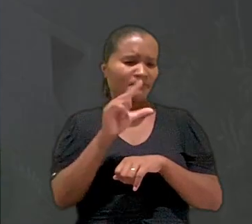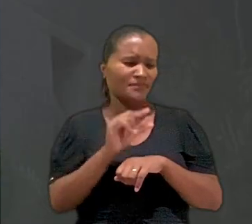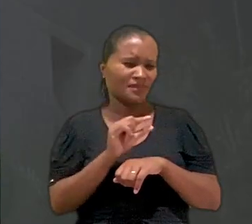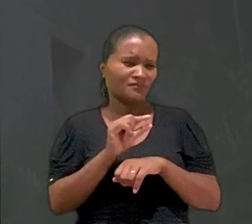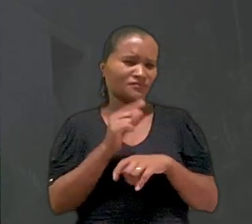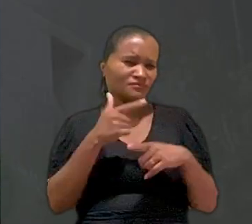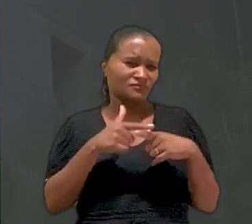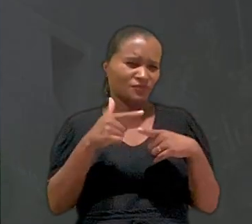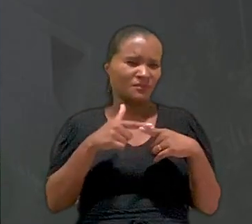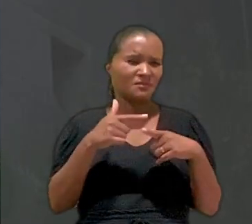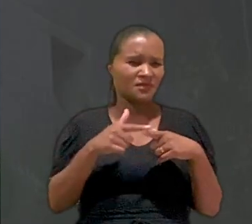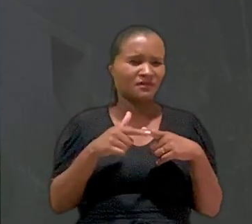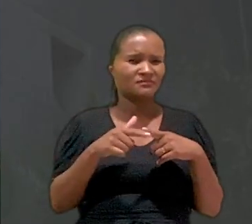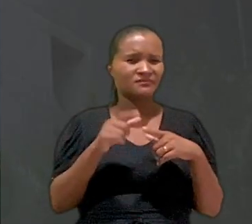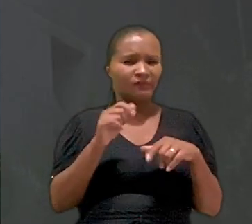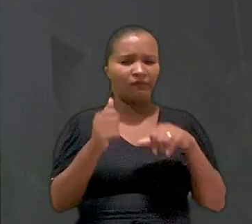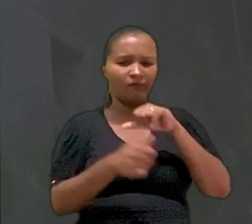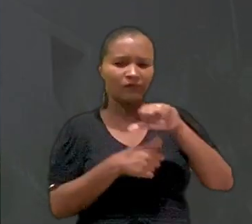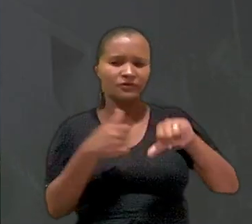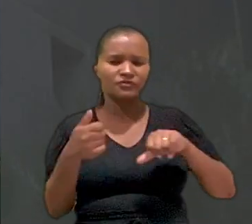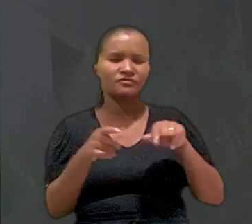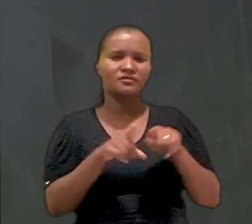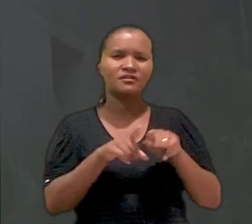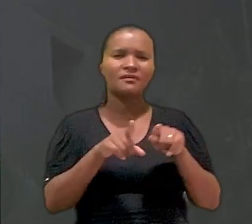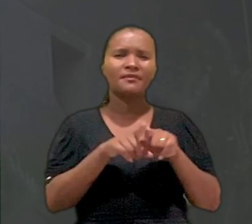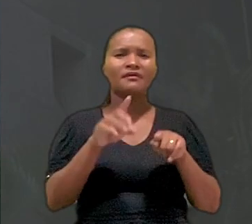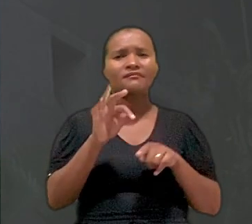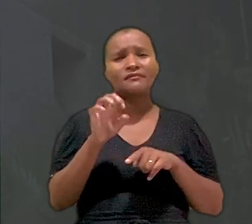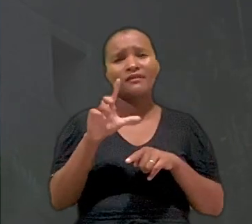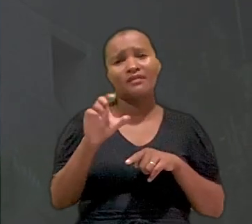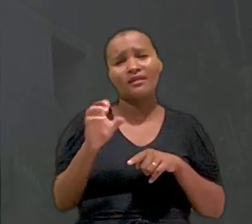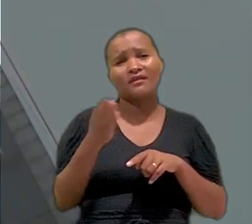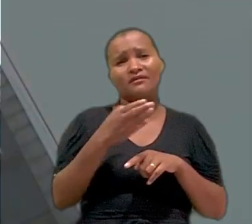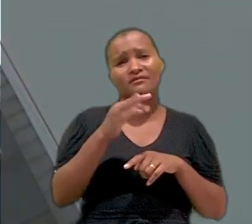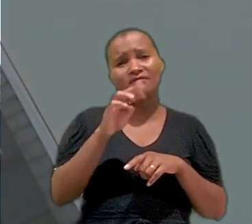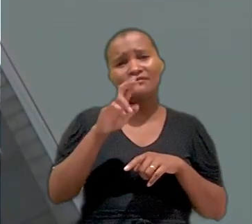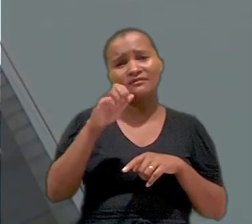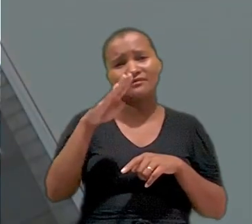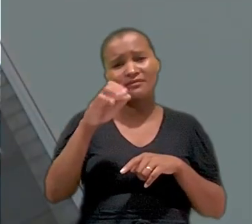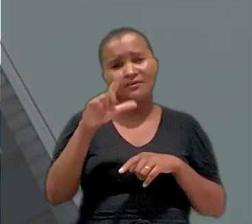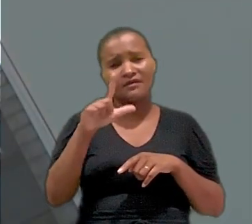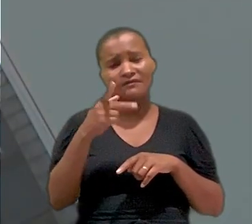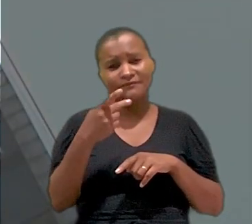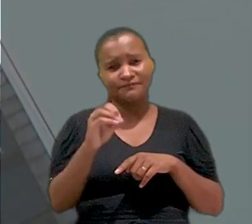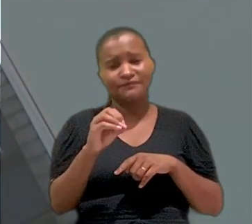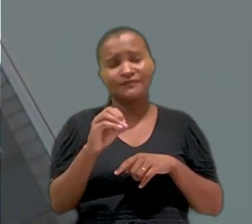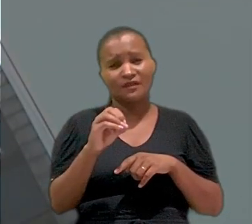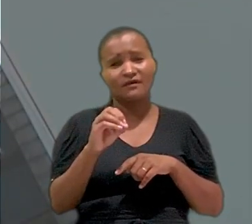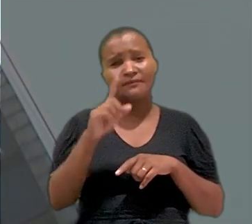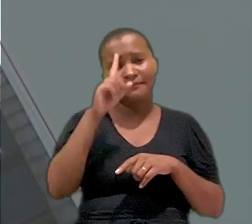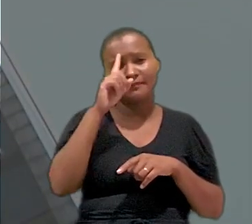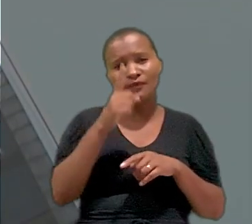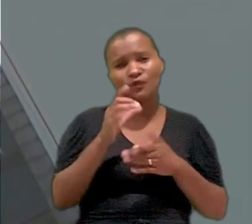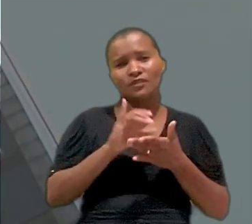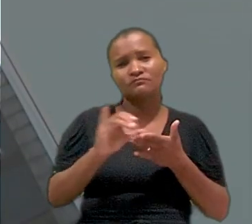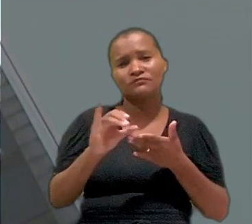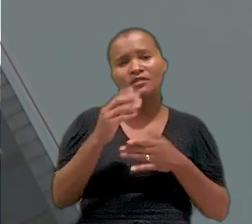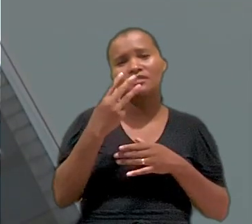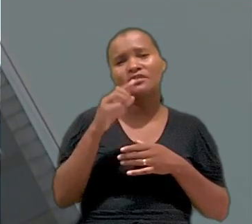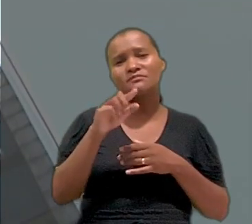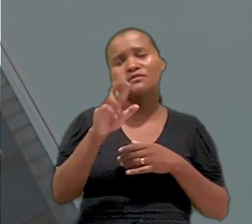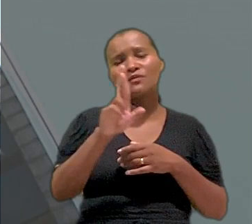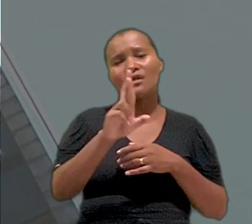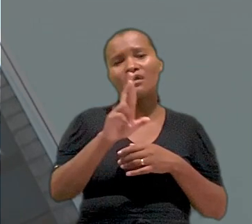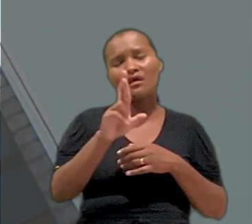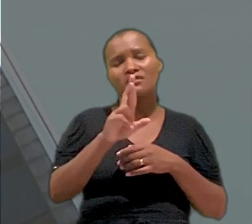muito menos invasivas, como rodízio e teletrabalho. O TRT determinou o pagamento de indenização no valor